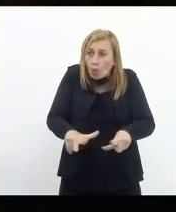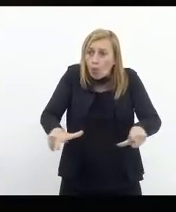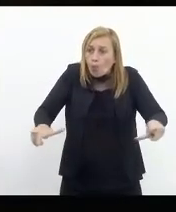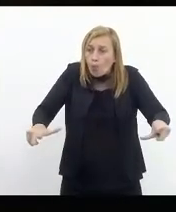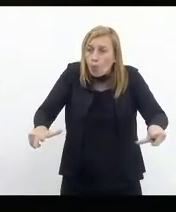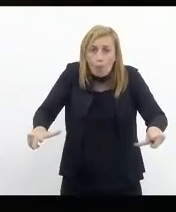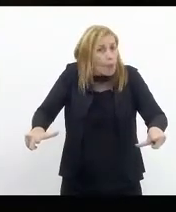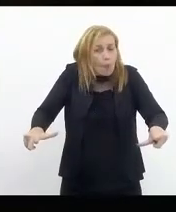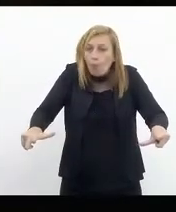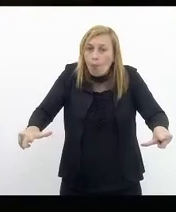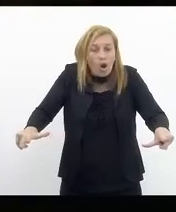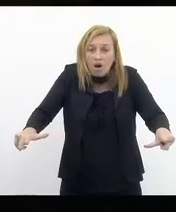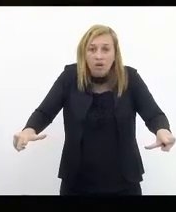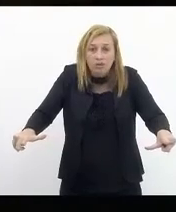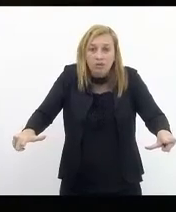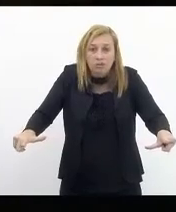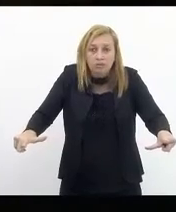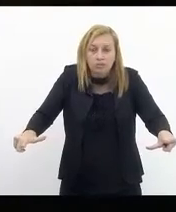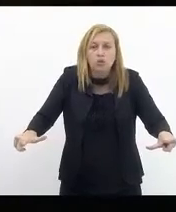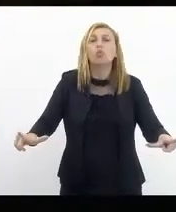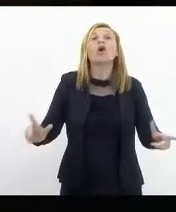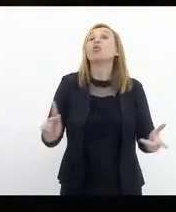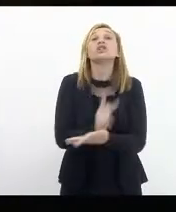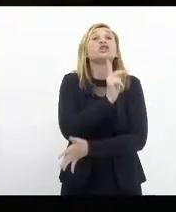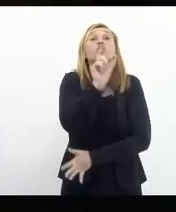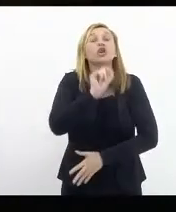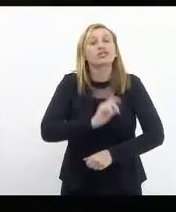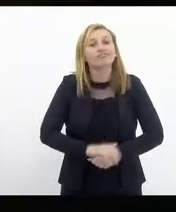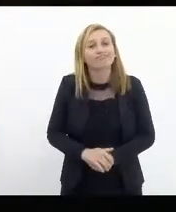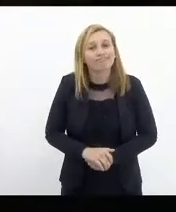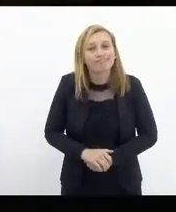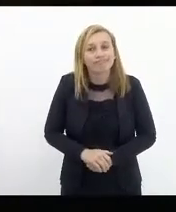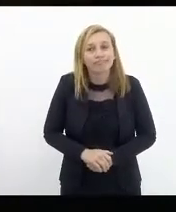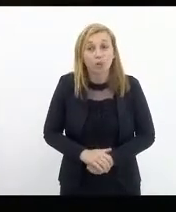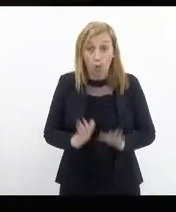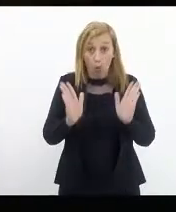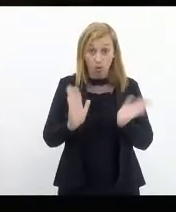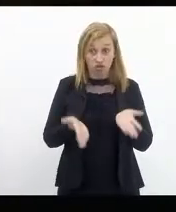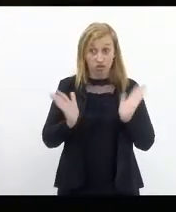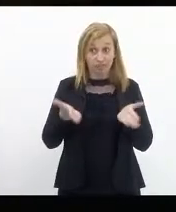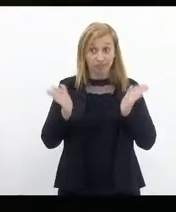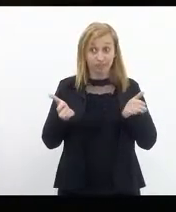Não pode. E aí, que que acontece? Hoje,